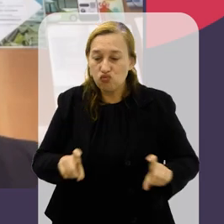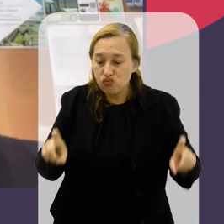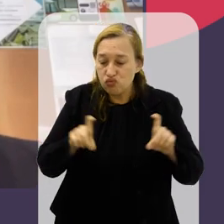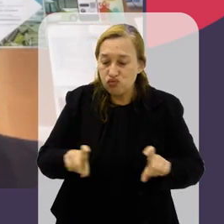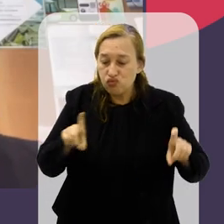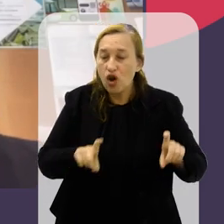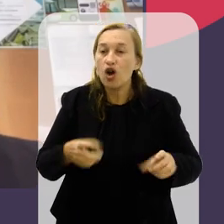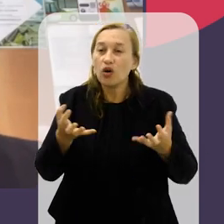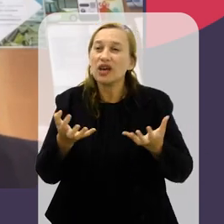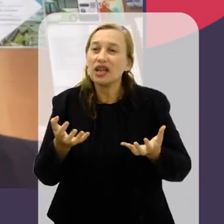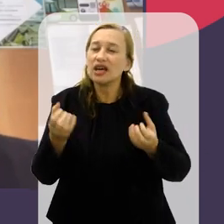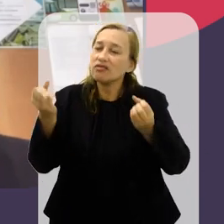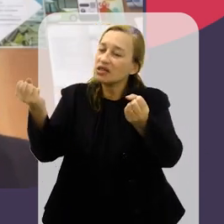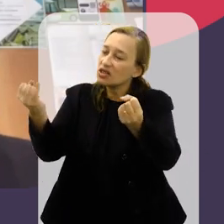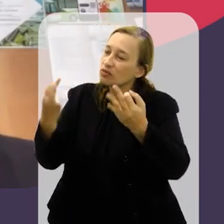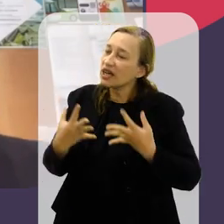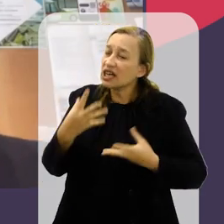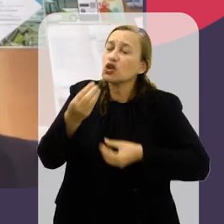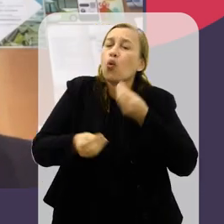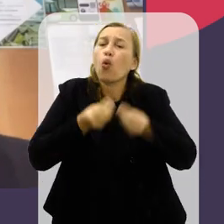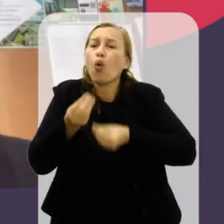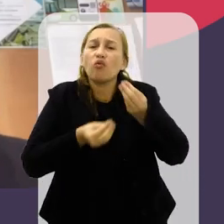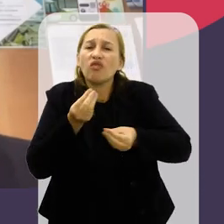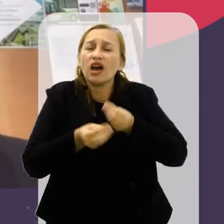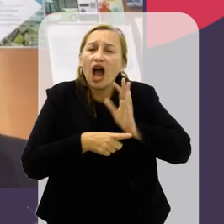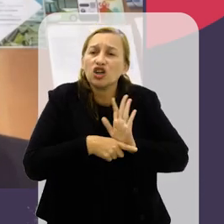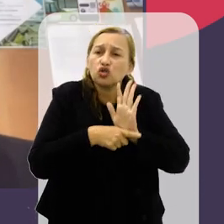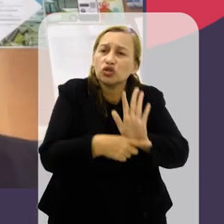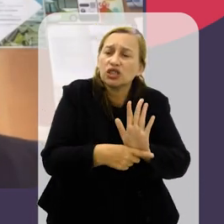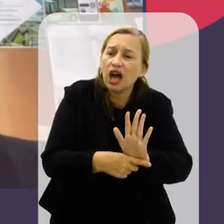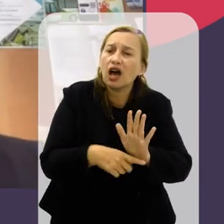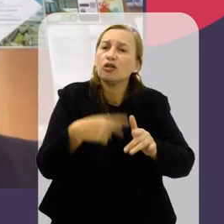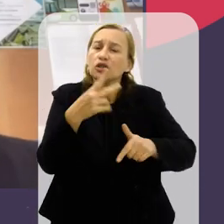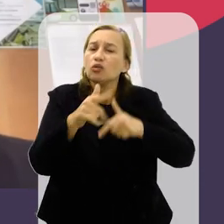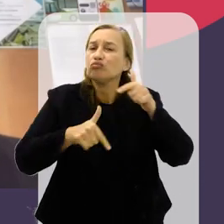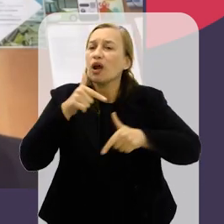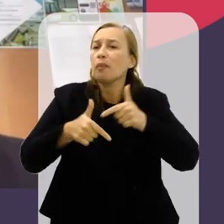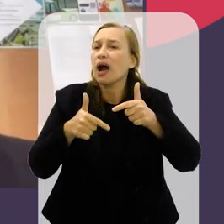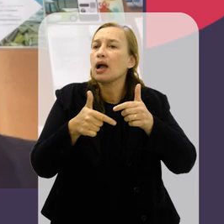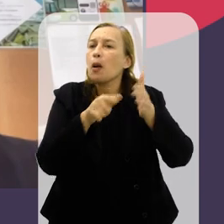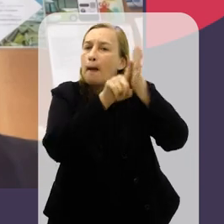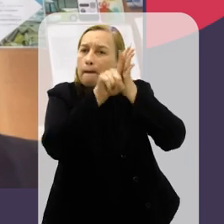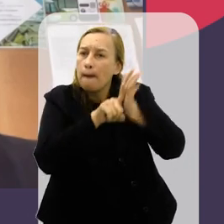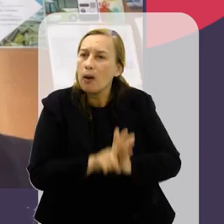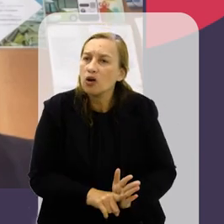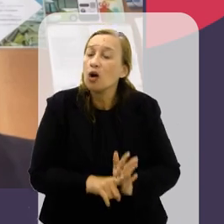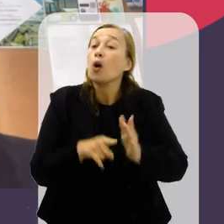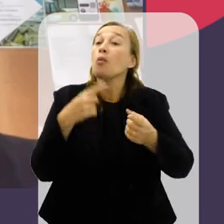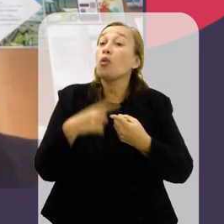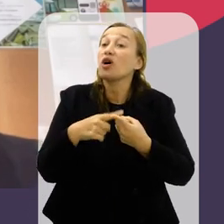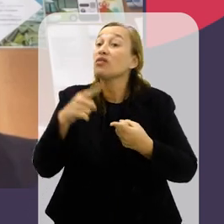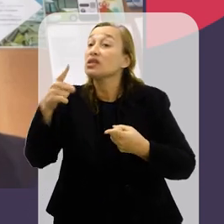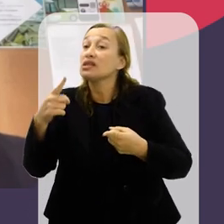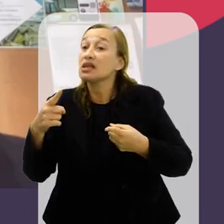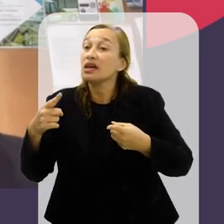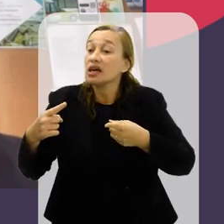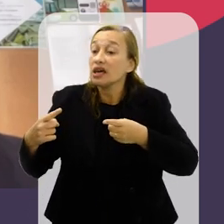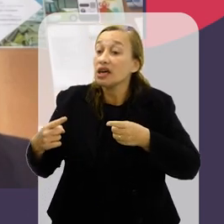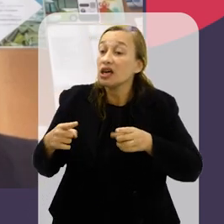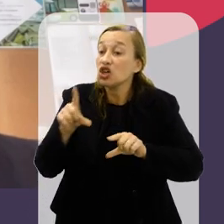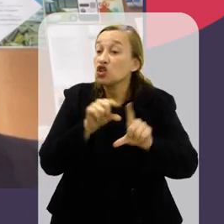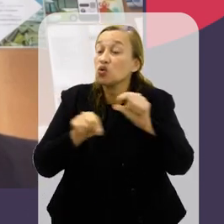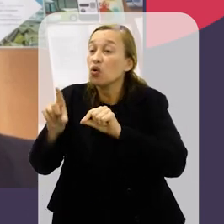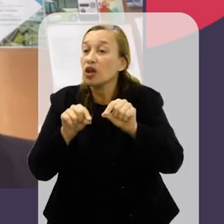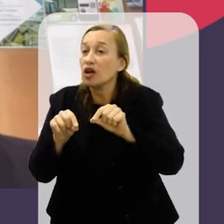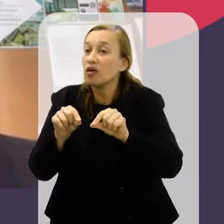mestrado em ciência da computação. Eu queria saber como é que isso vai ajudar o teu trabalho, a tua pesquisa, né? Por que você pegou